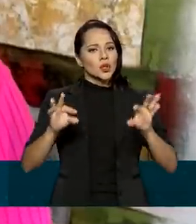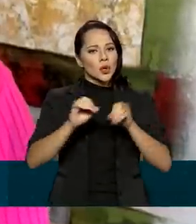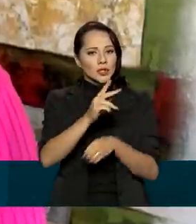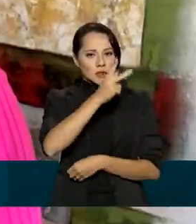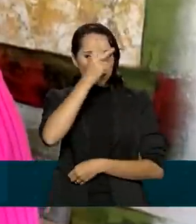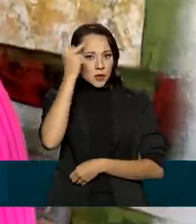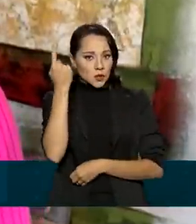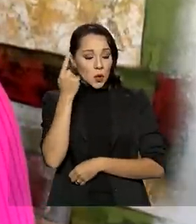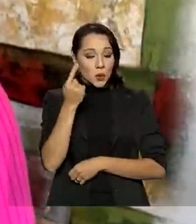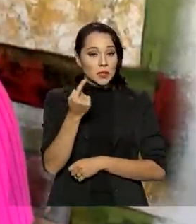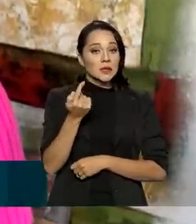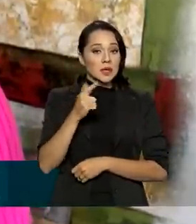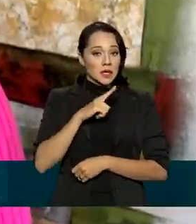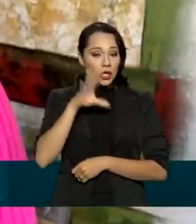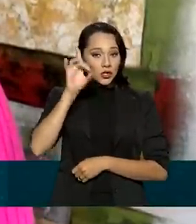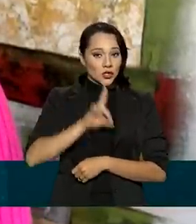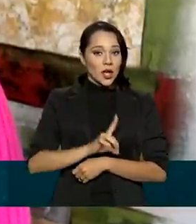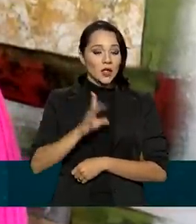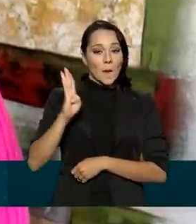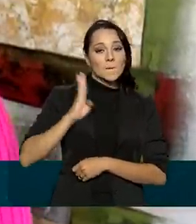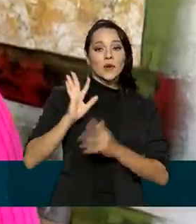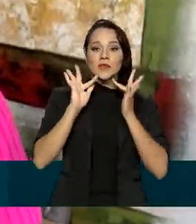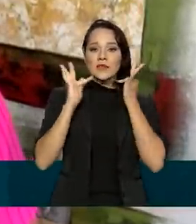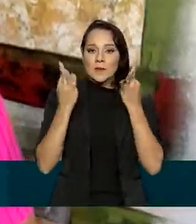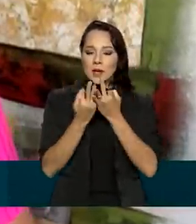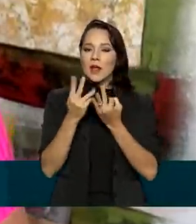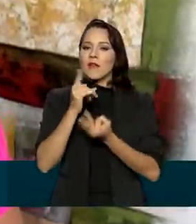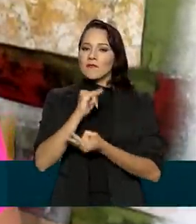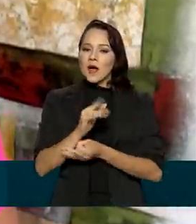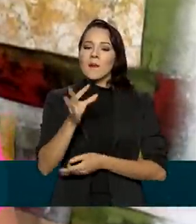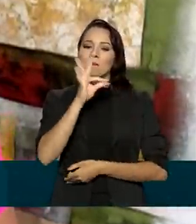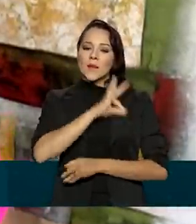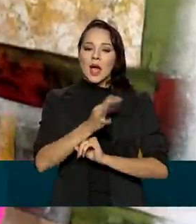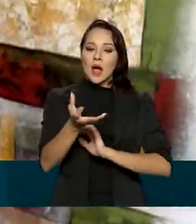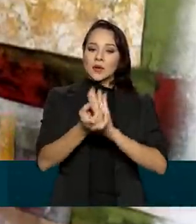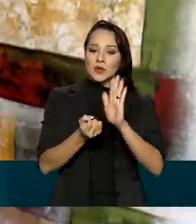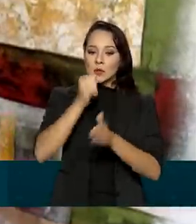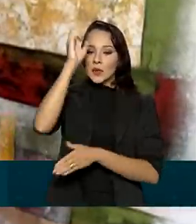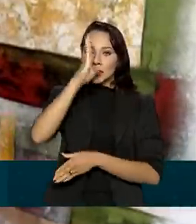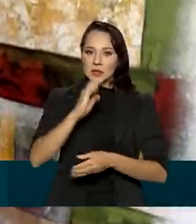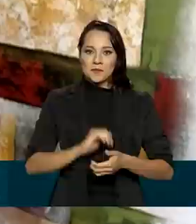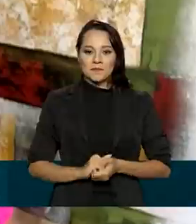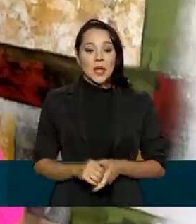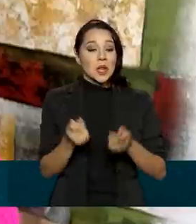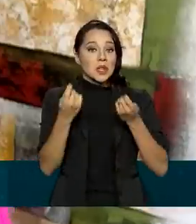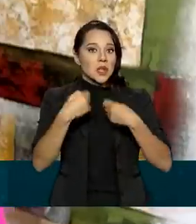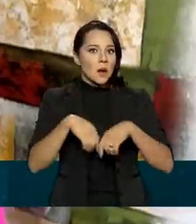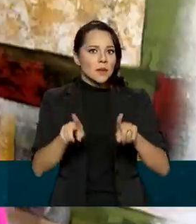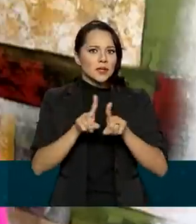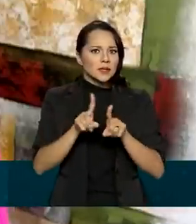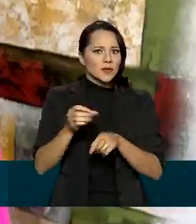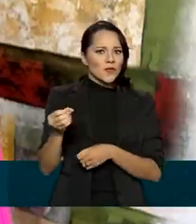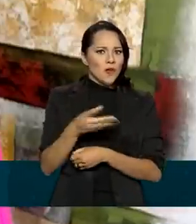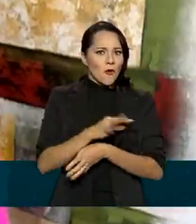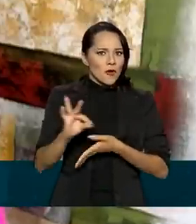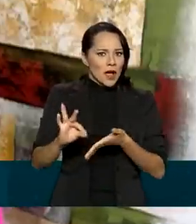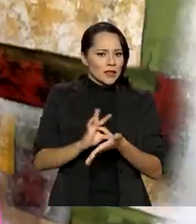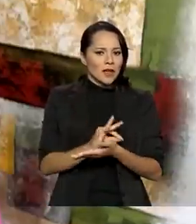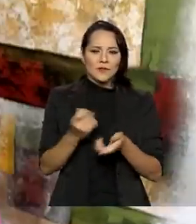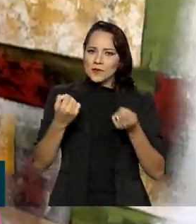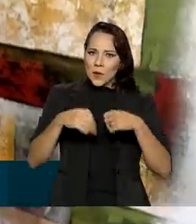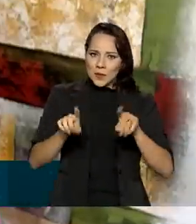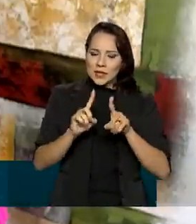beneficiários do Bolsa Família vão receber o Auxílio Brasil. Não é necessário fazer novo cadastro,